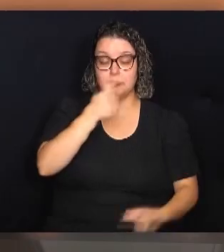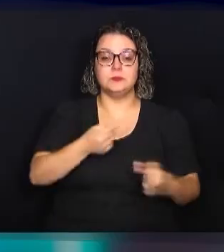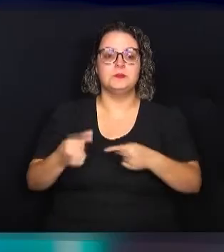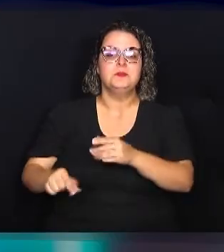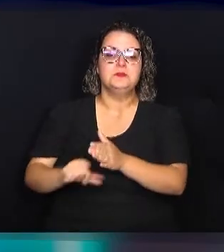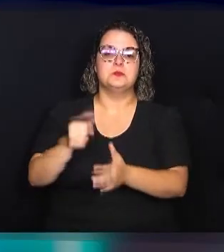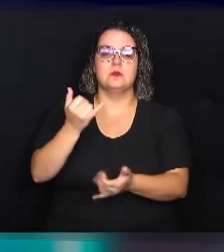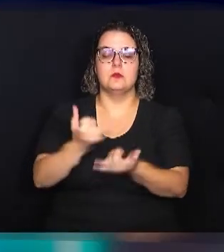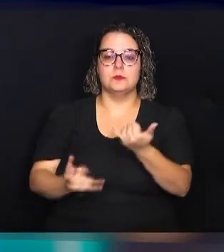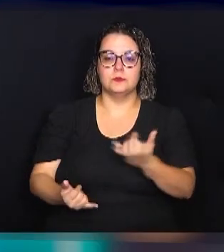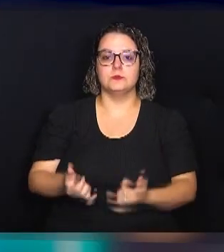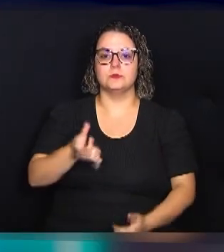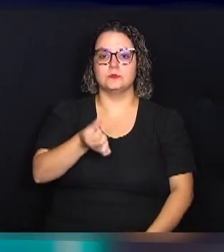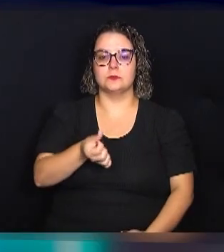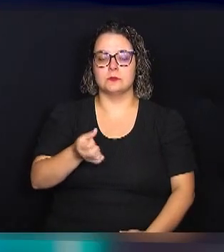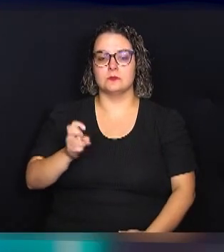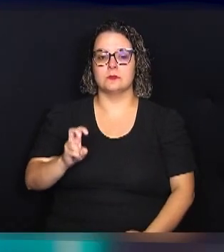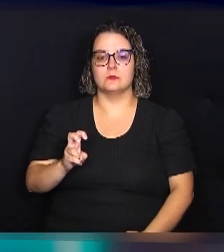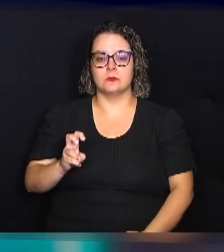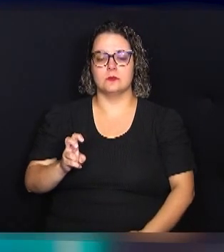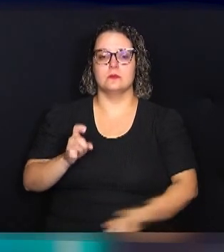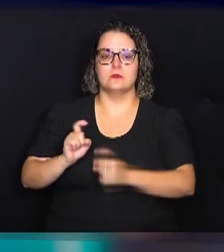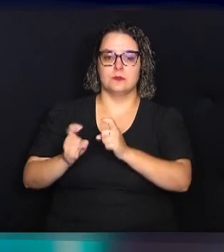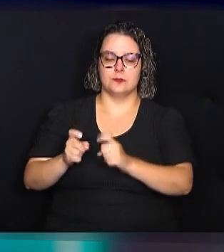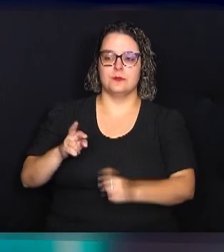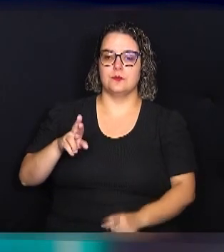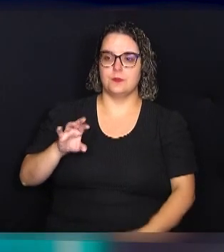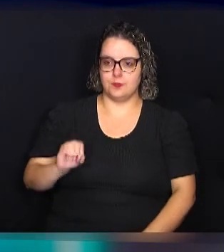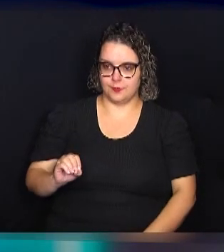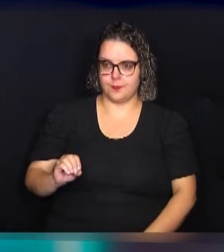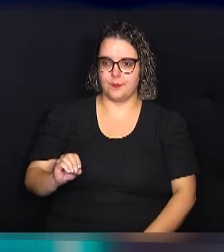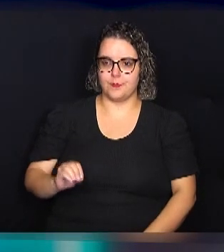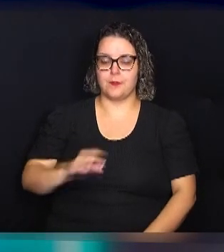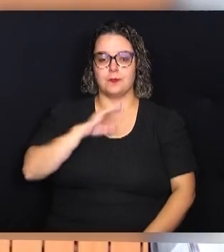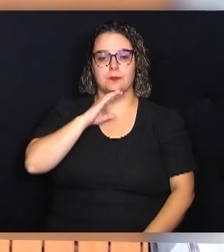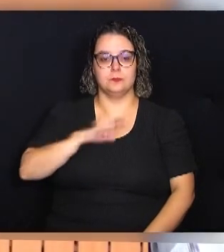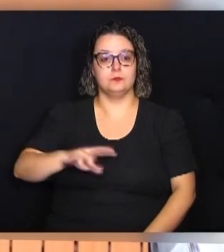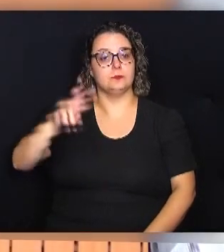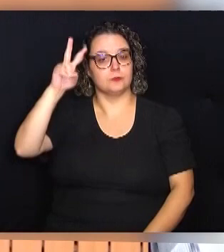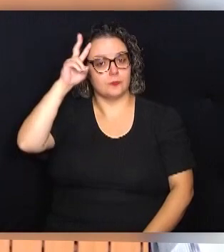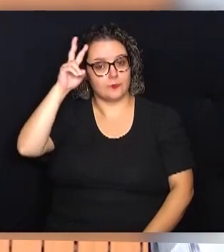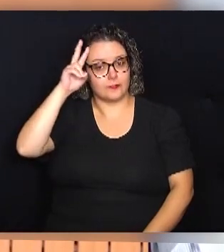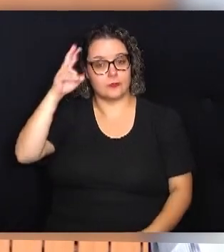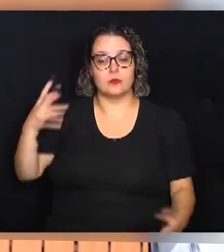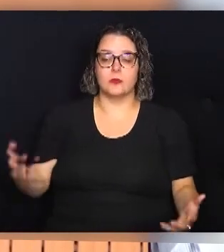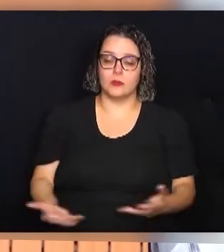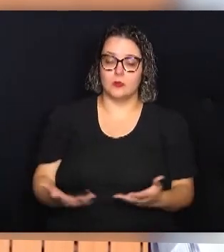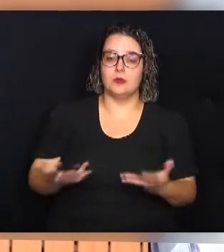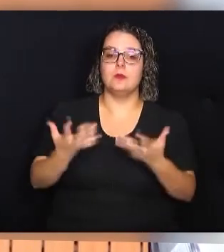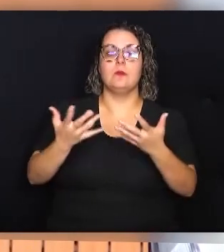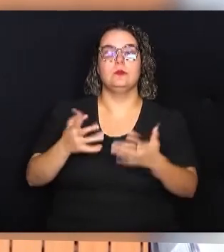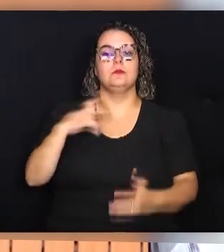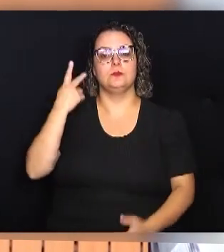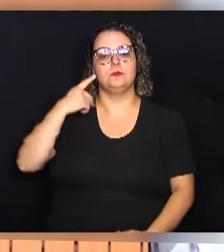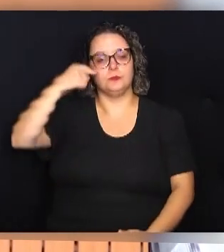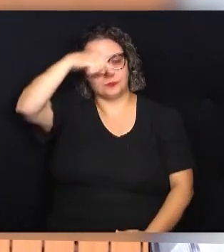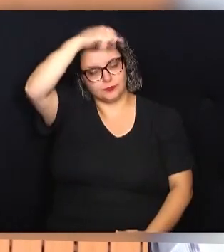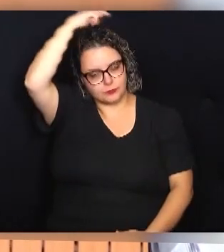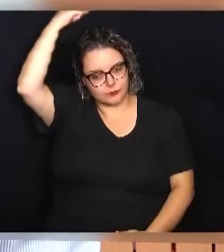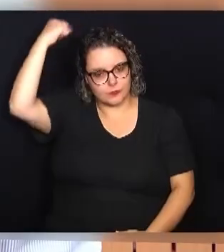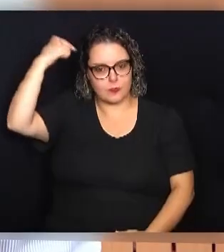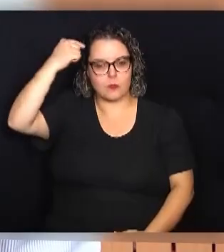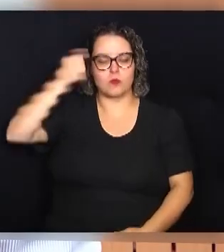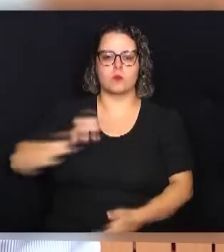65ª reunião ordinária na tarde de segunda-feira. A iniciativa foi do vereador Paulo Gaspar, que